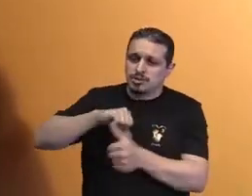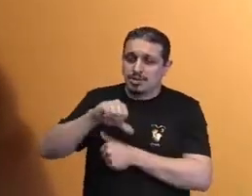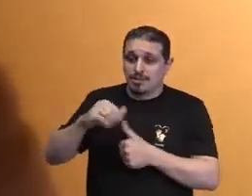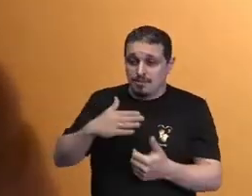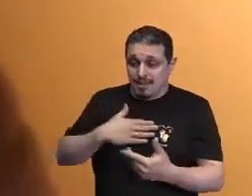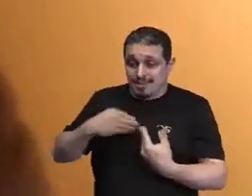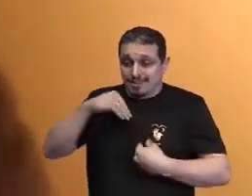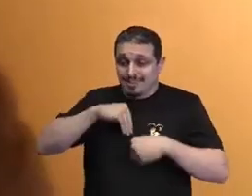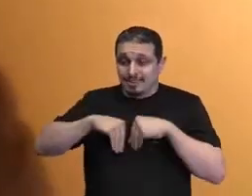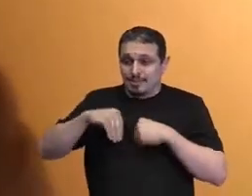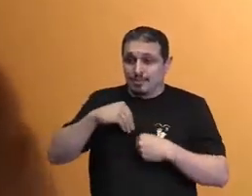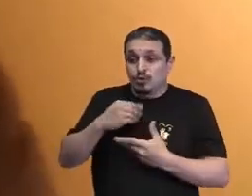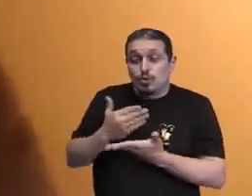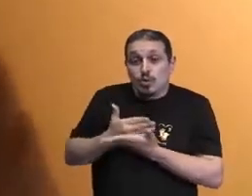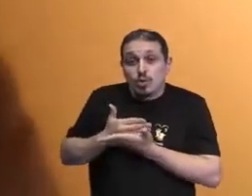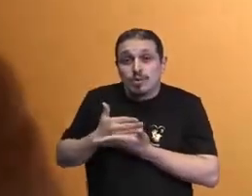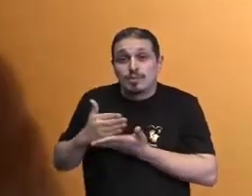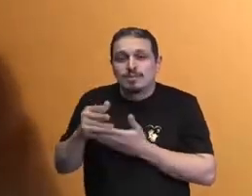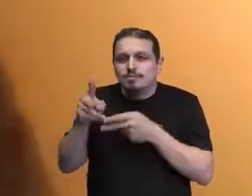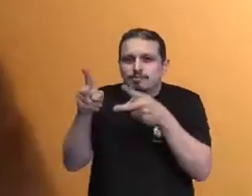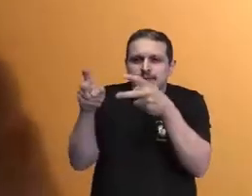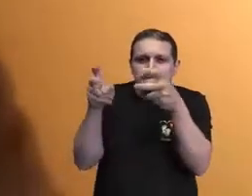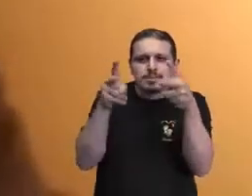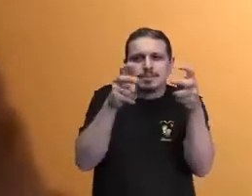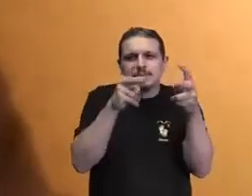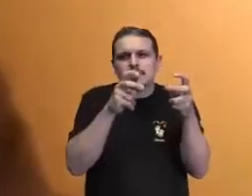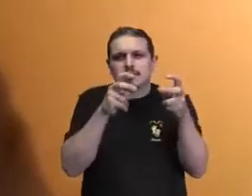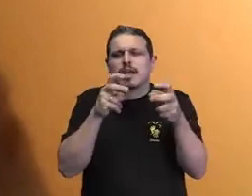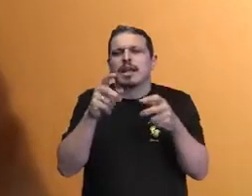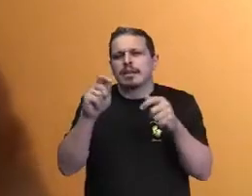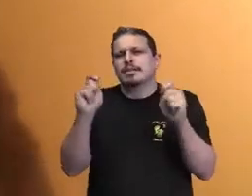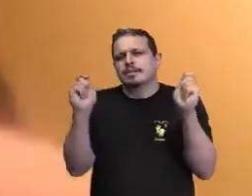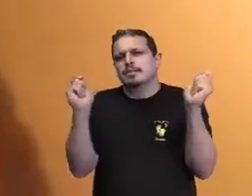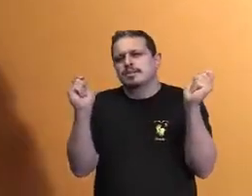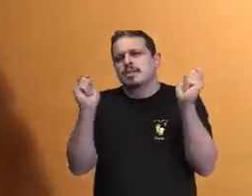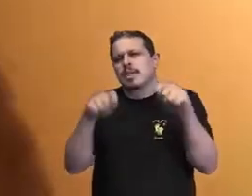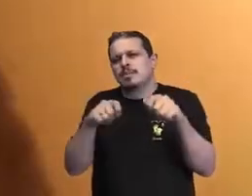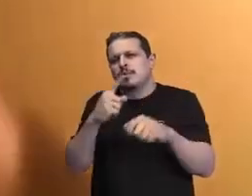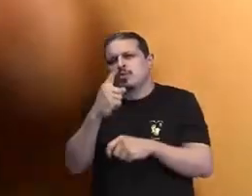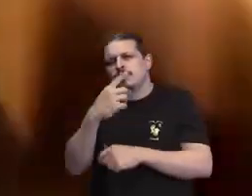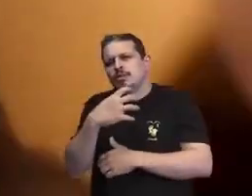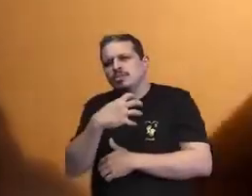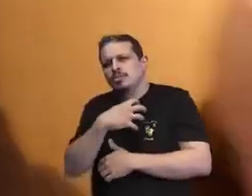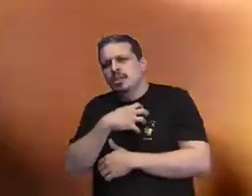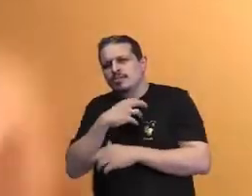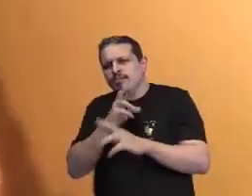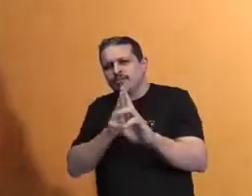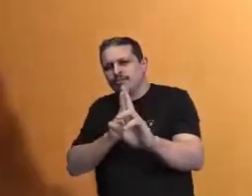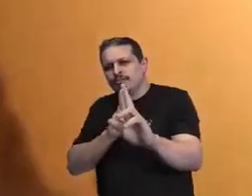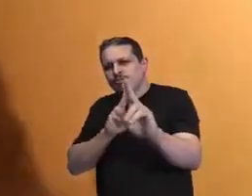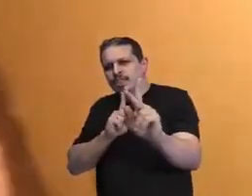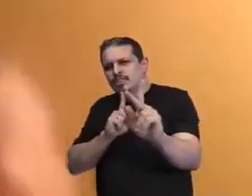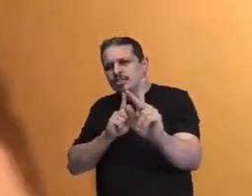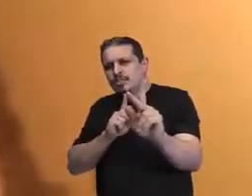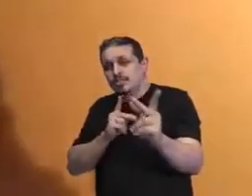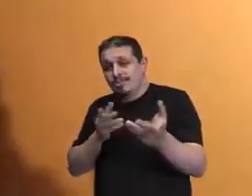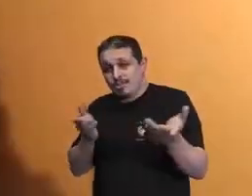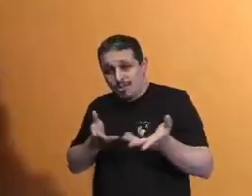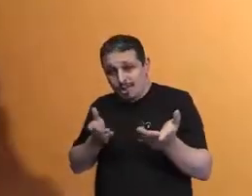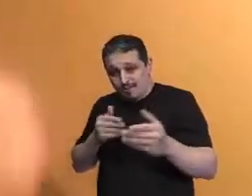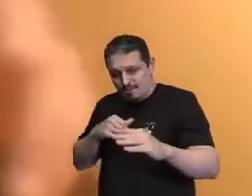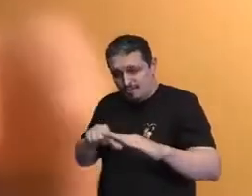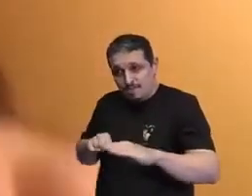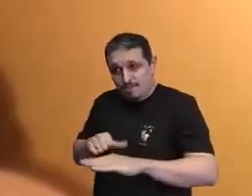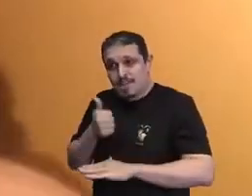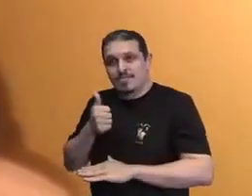que é importante ser capaz de ir além da forma que se está agora, a metamorfose, ir além daquilo